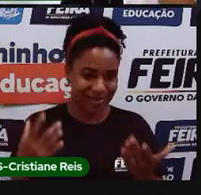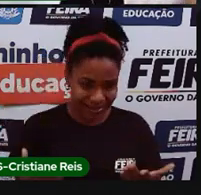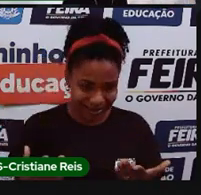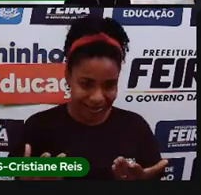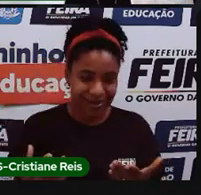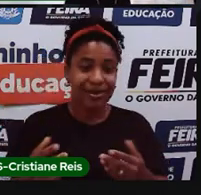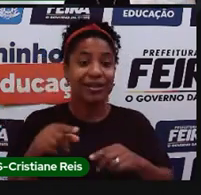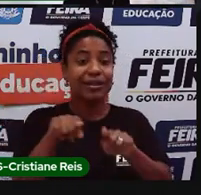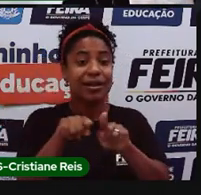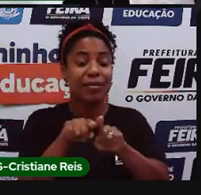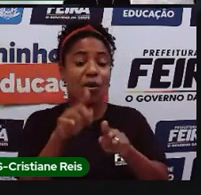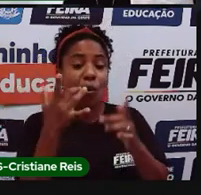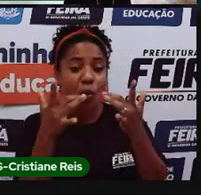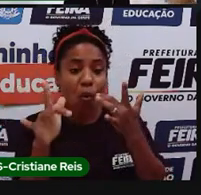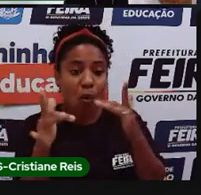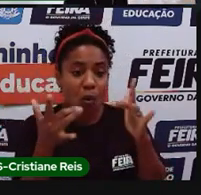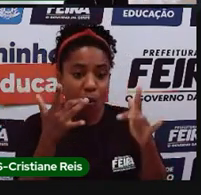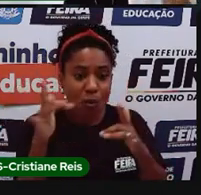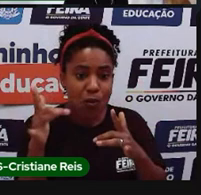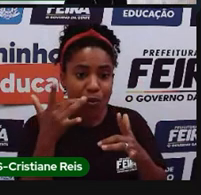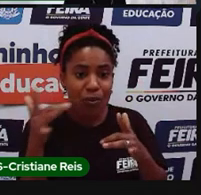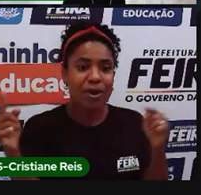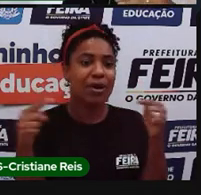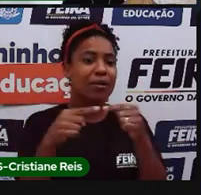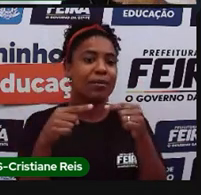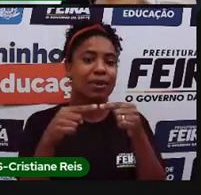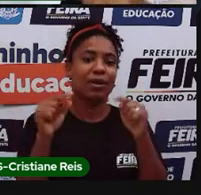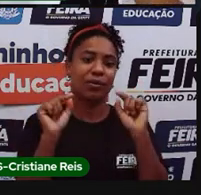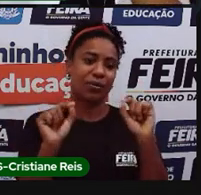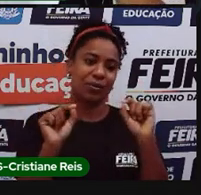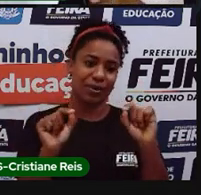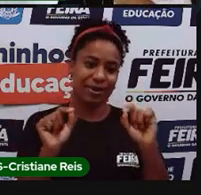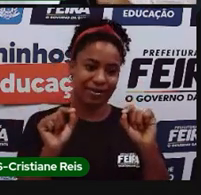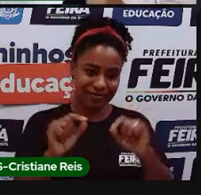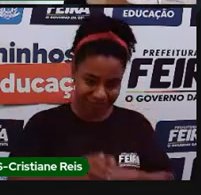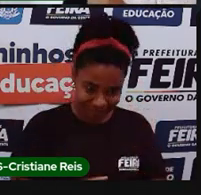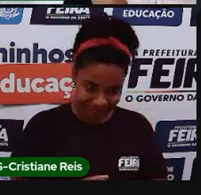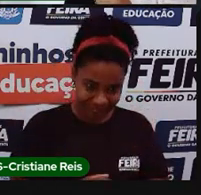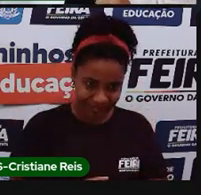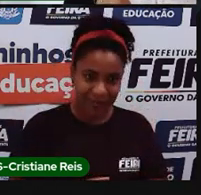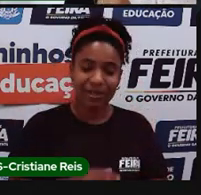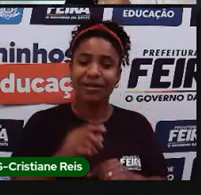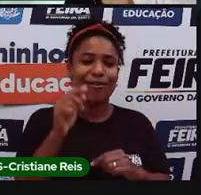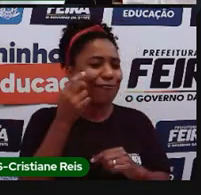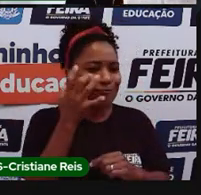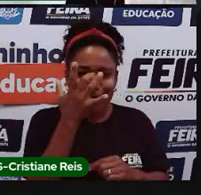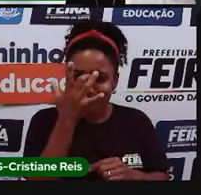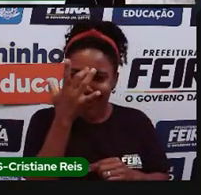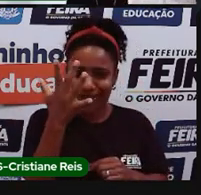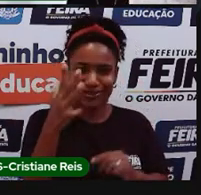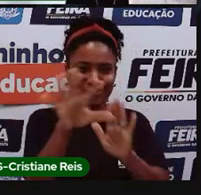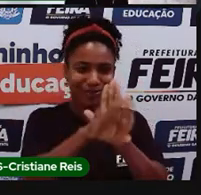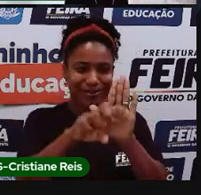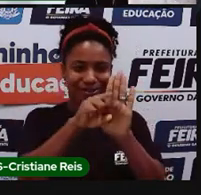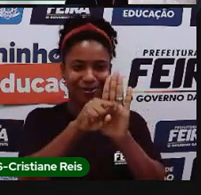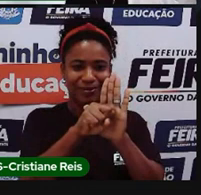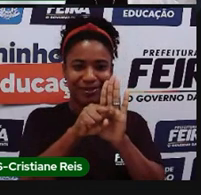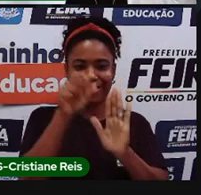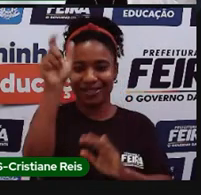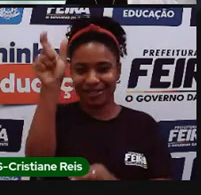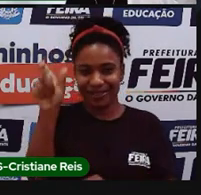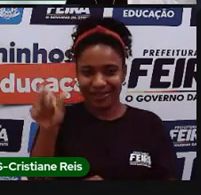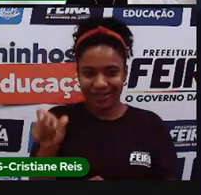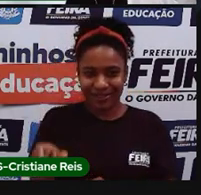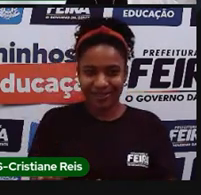aquele mineralzinho, né? A gente vai utilizar a legenda para poder explicar isso. Eu não vou